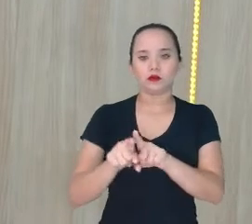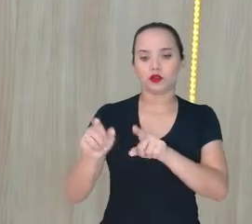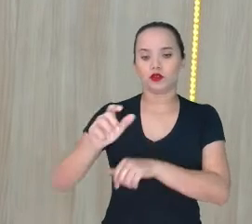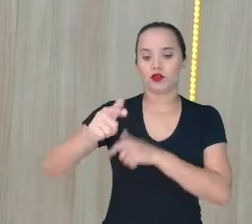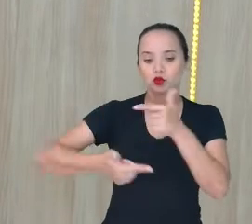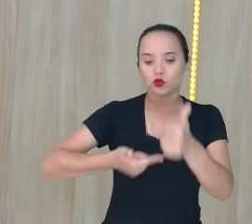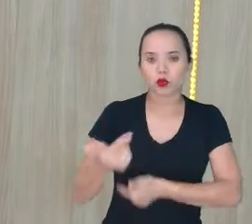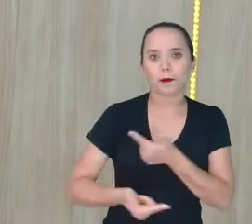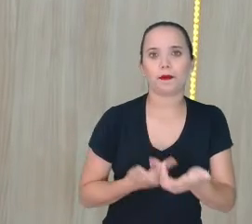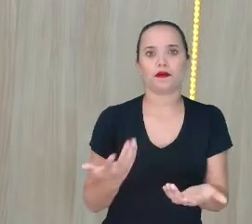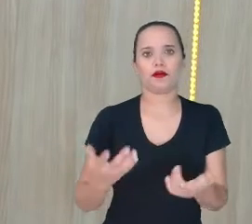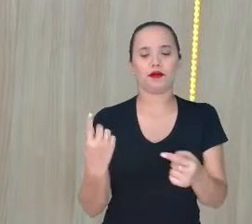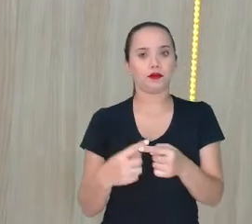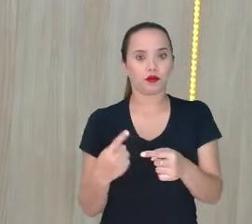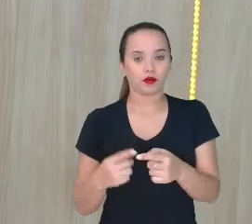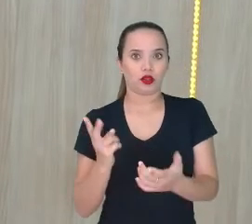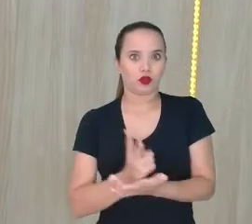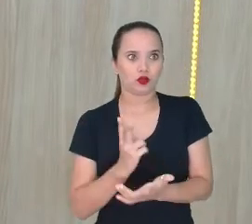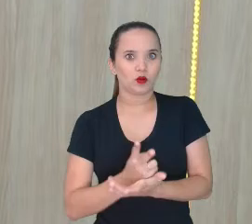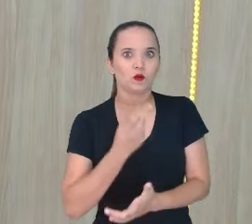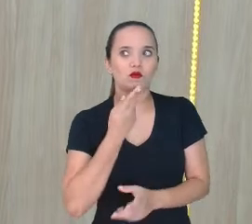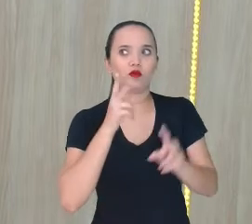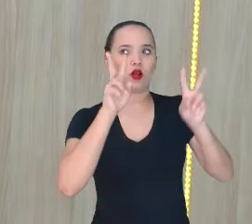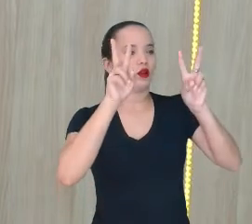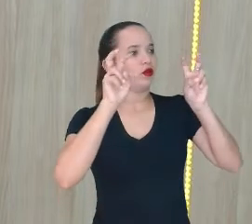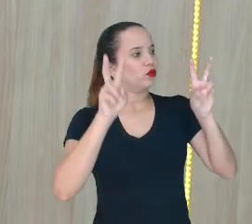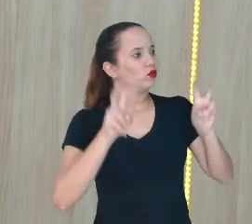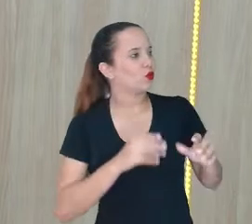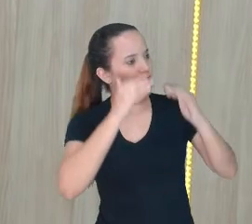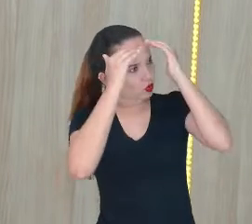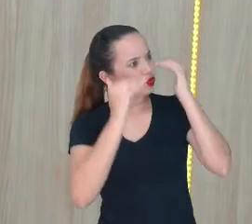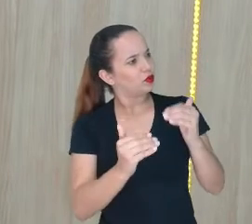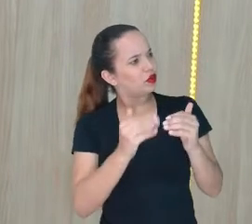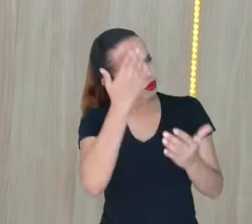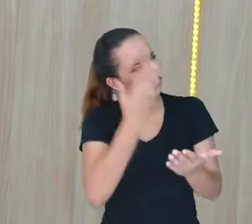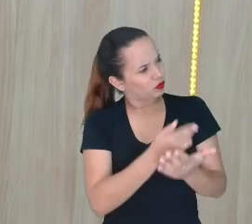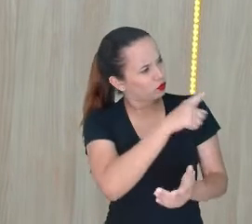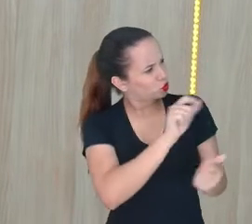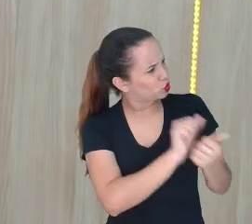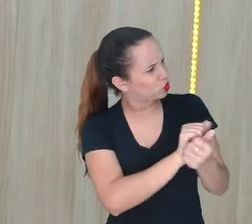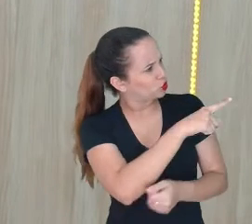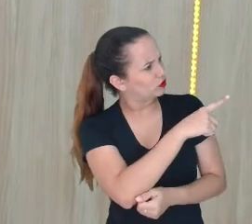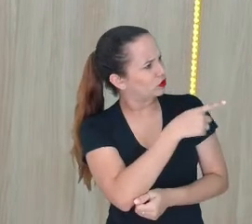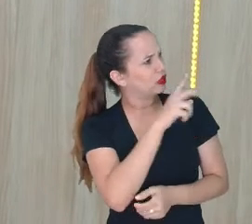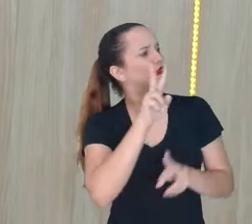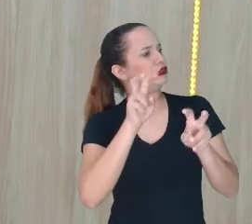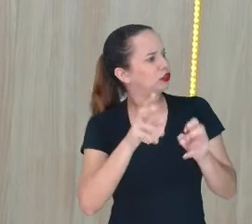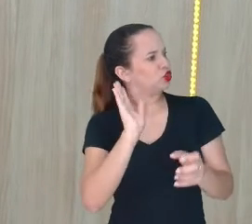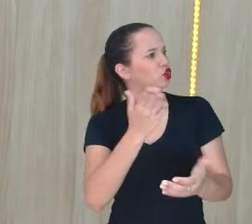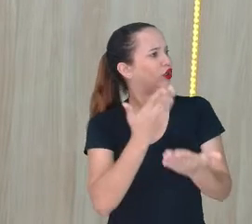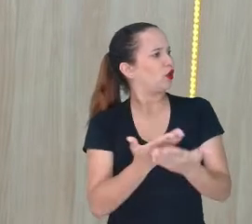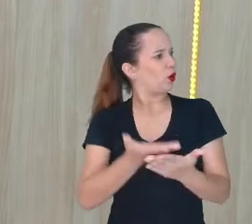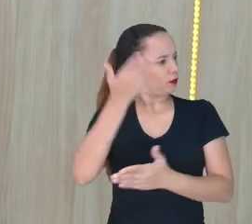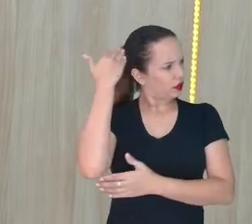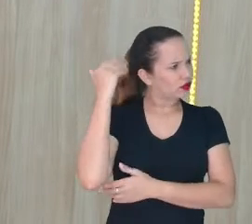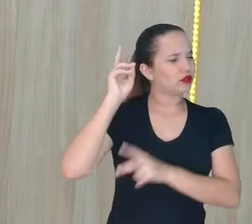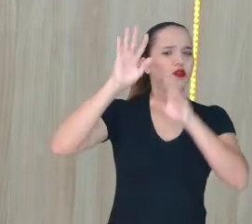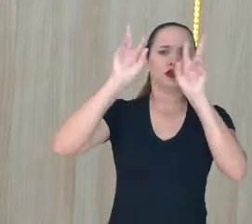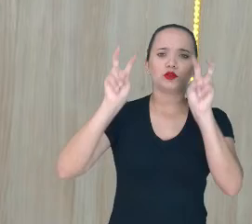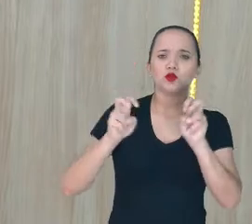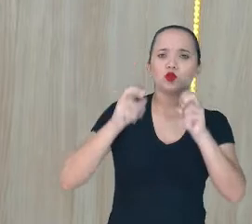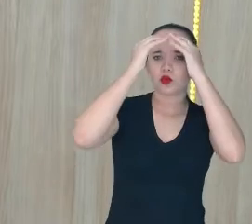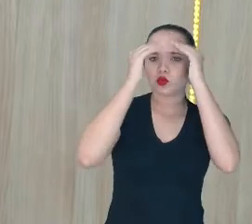trabalho Porque a gente falou Tanto aqui Do respeito Do professor Na aula passada Acho que ficou assim Não foi? Foi Que falou aqui Sobre a questão Do respeito No